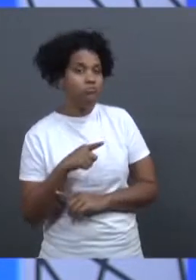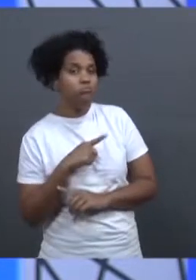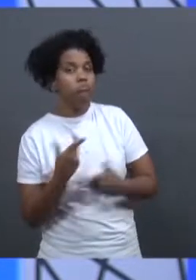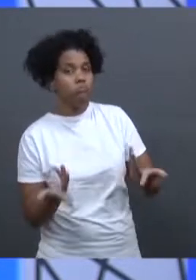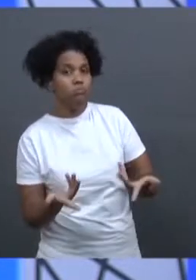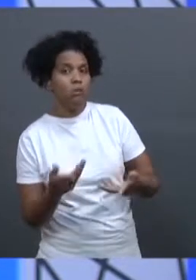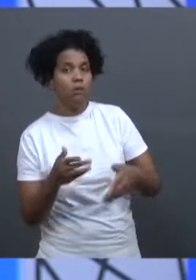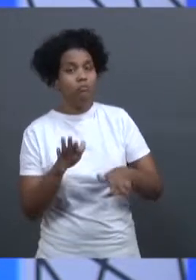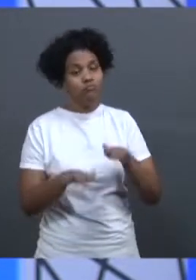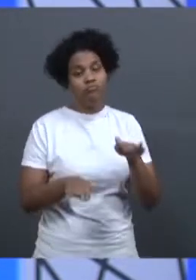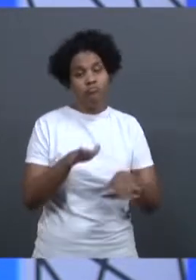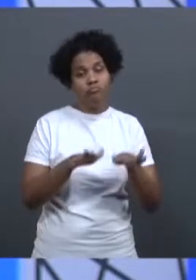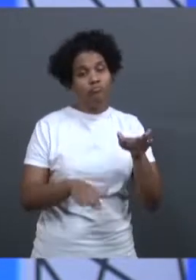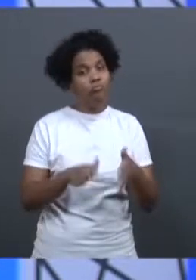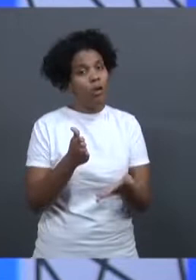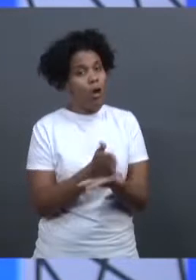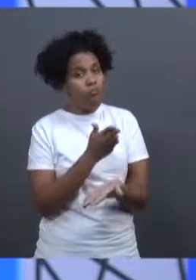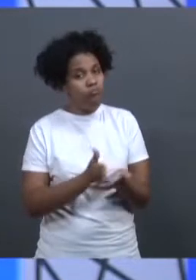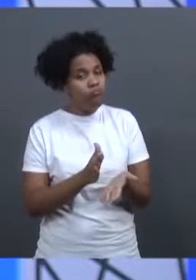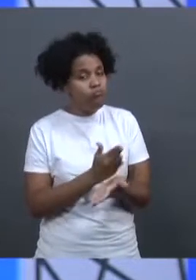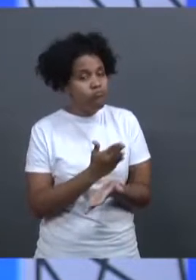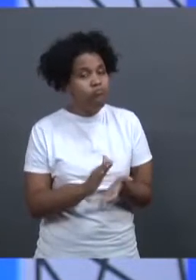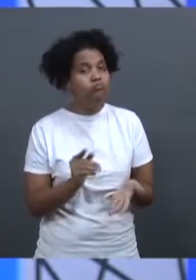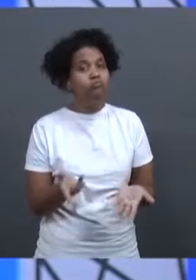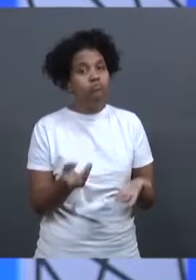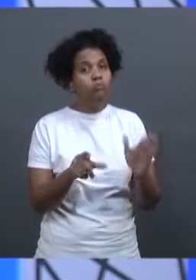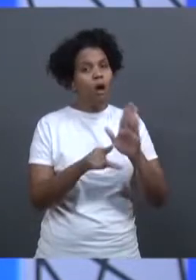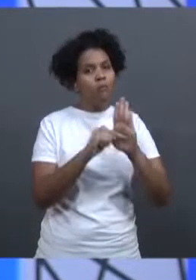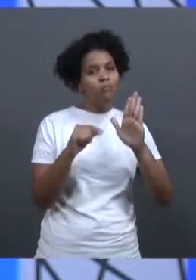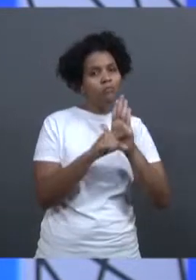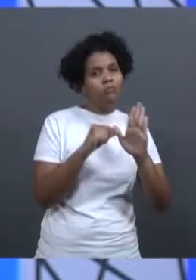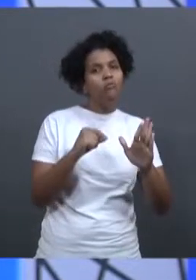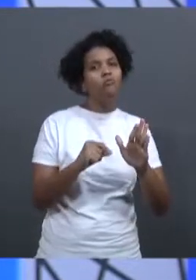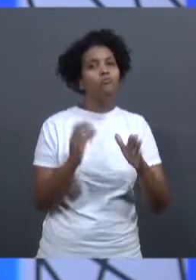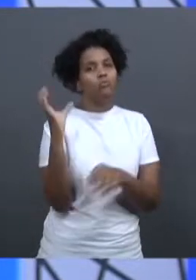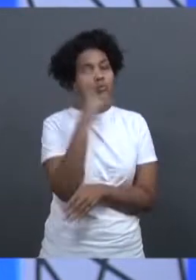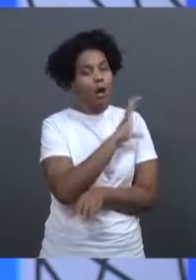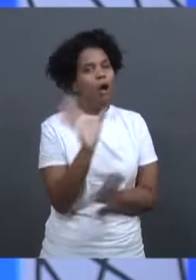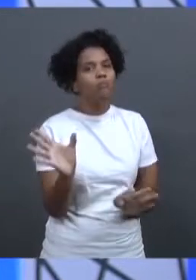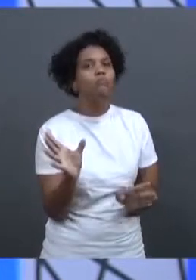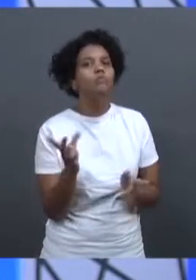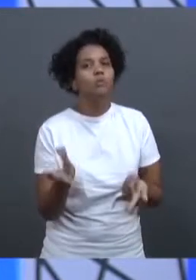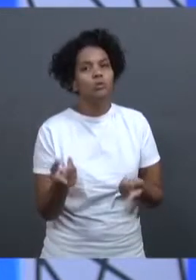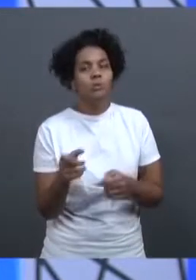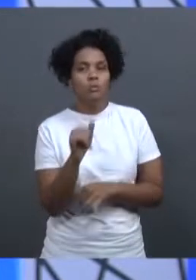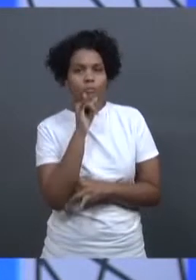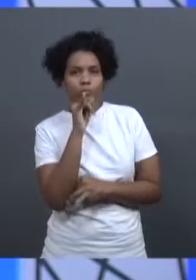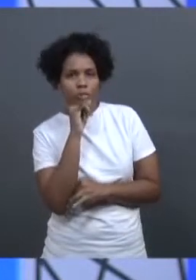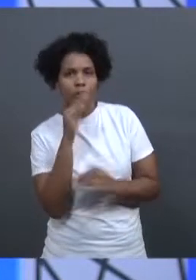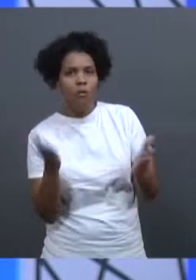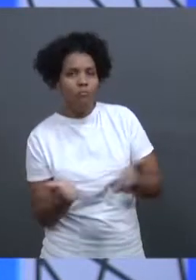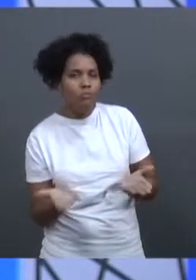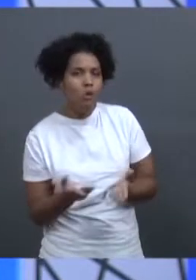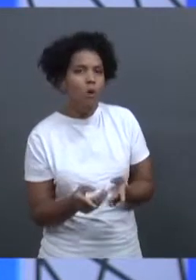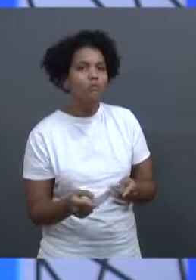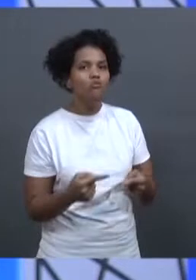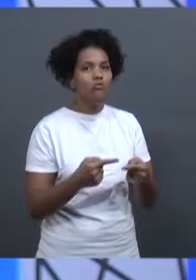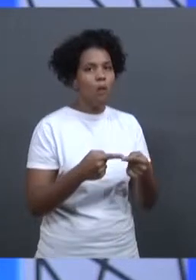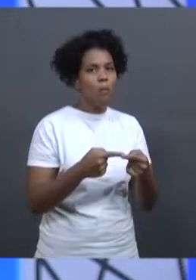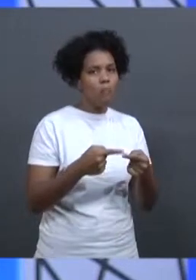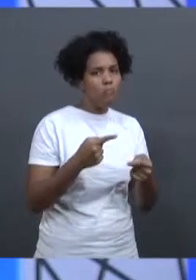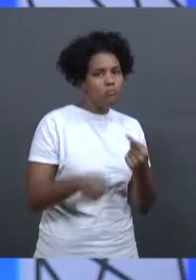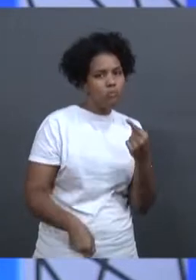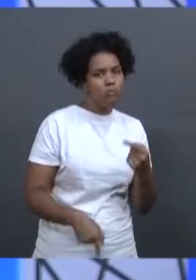artigos que são de aplicação imediata, Por exemplo, hoje é proibido a